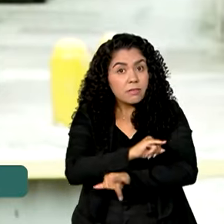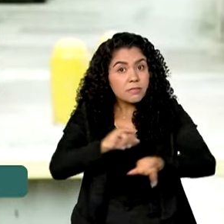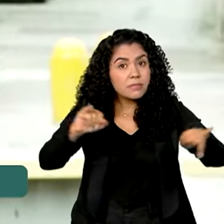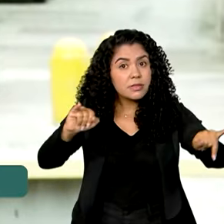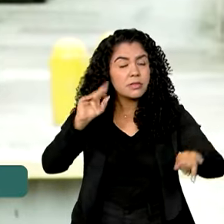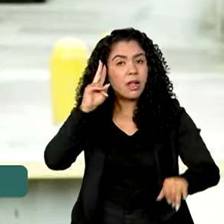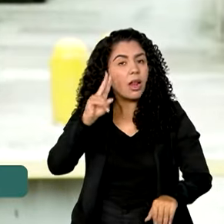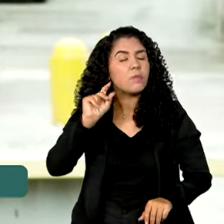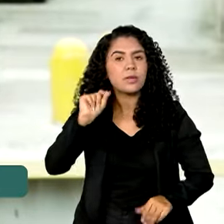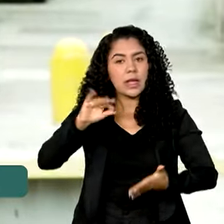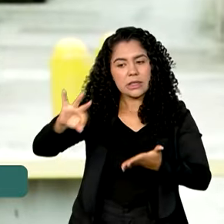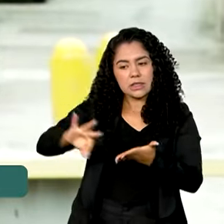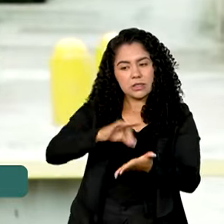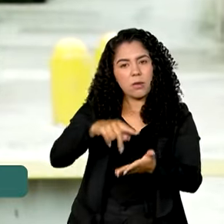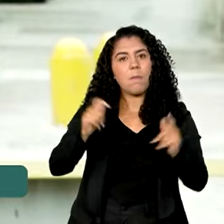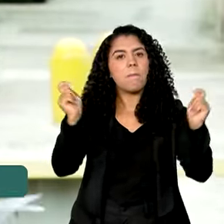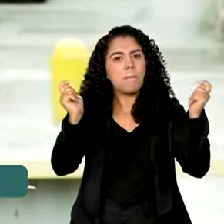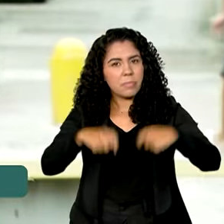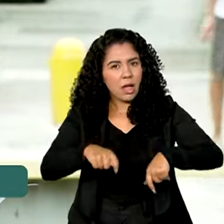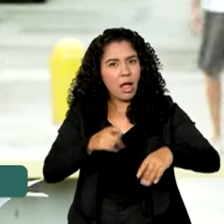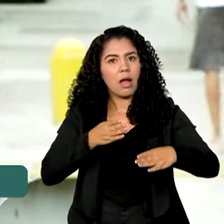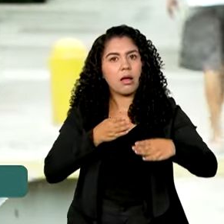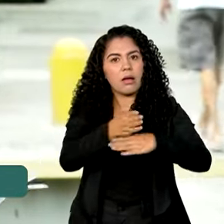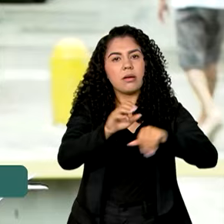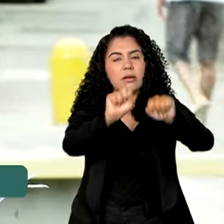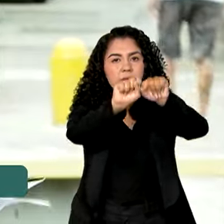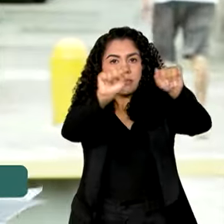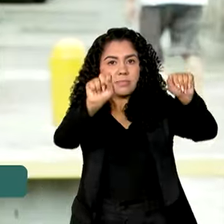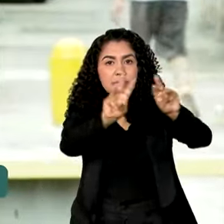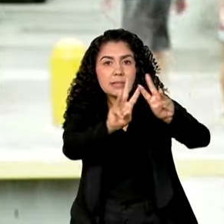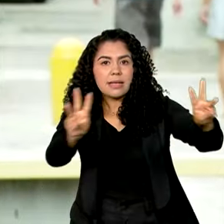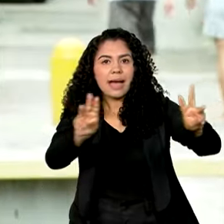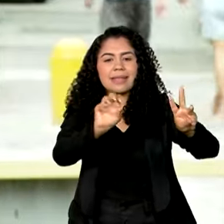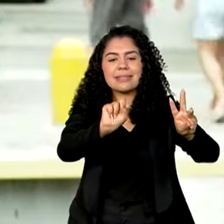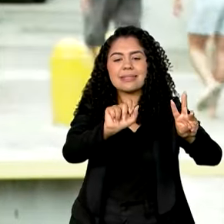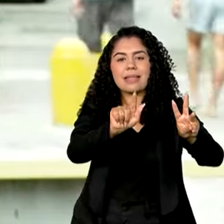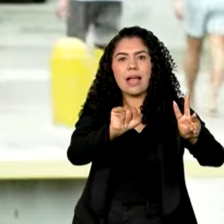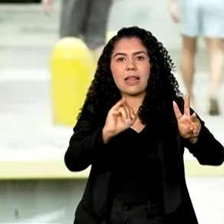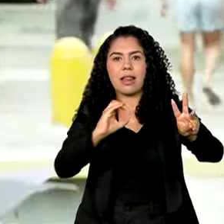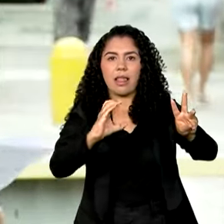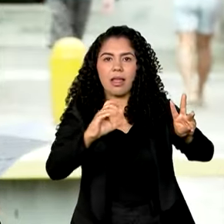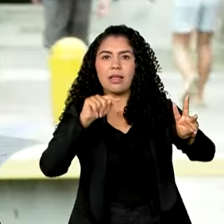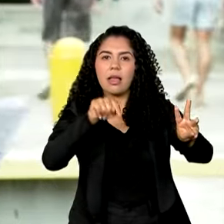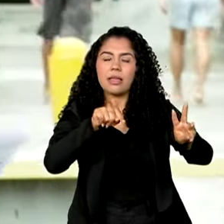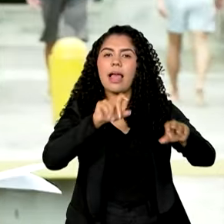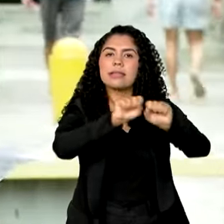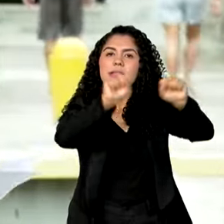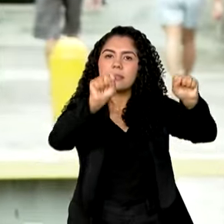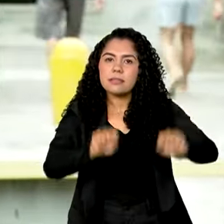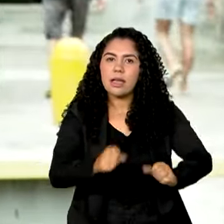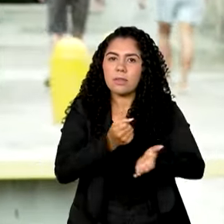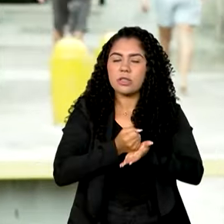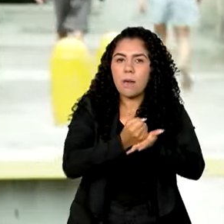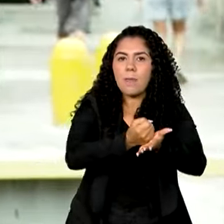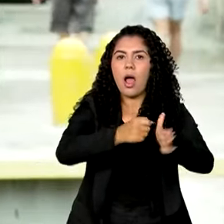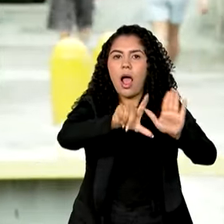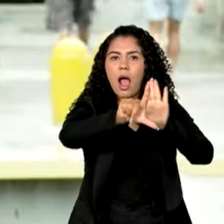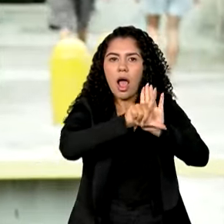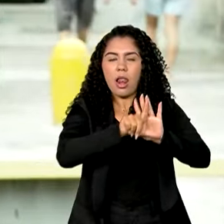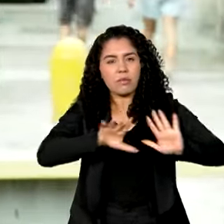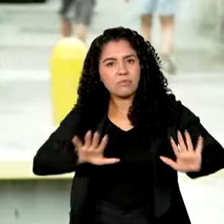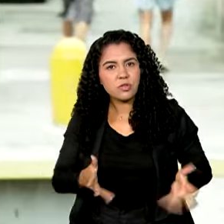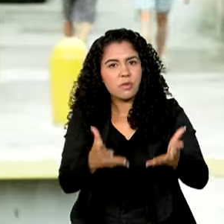podem ser feitas por meio do site do Salic, que é o Sistema de Apoio às Leis de Incentivo à